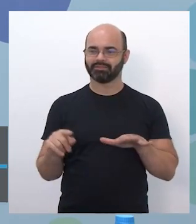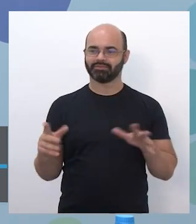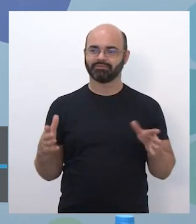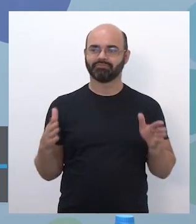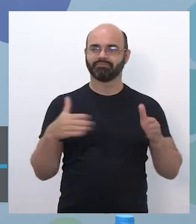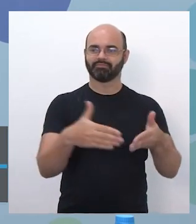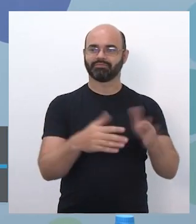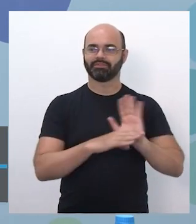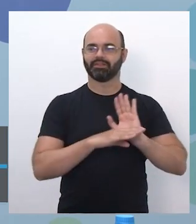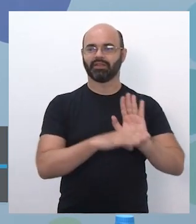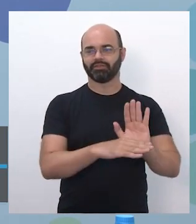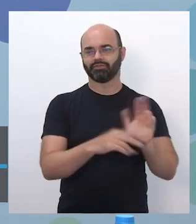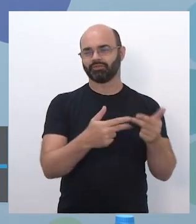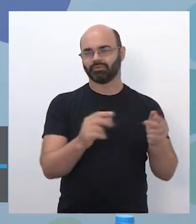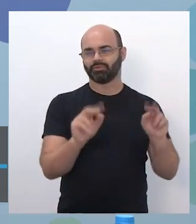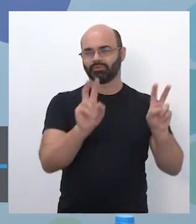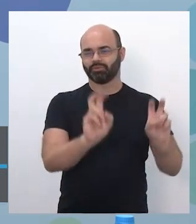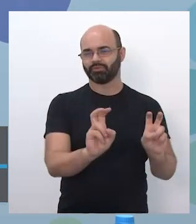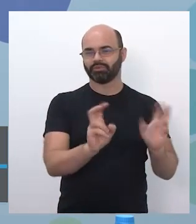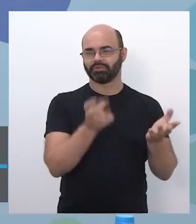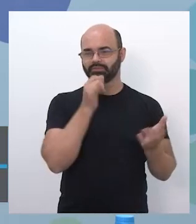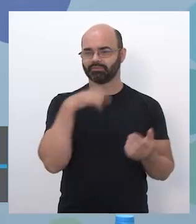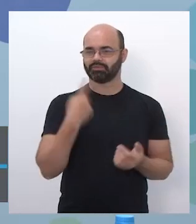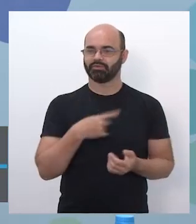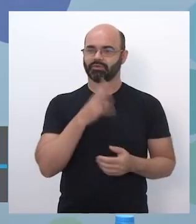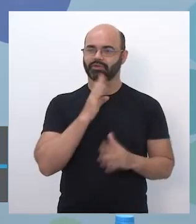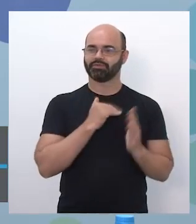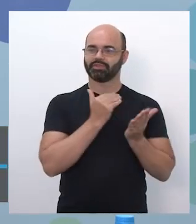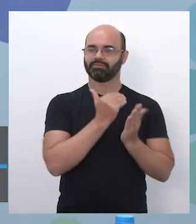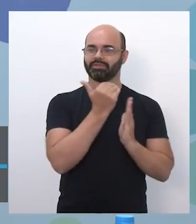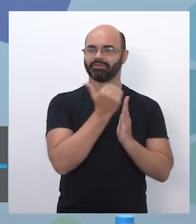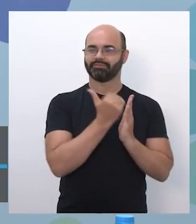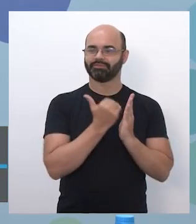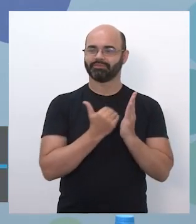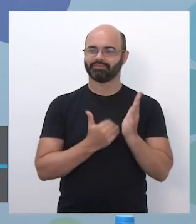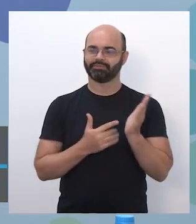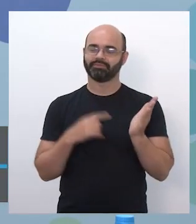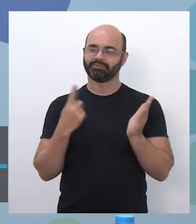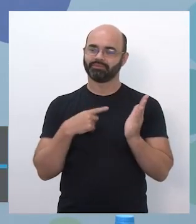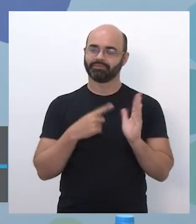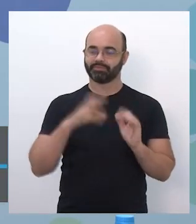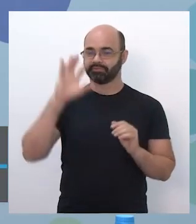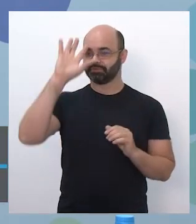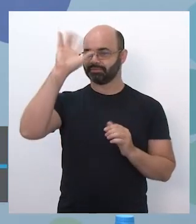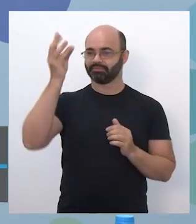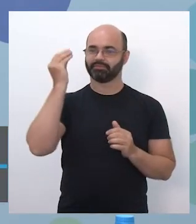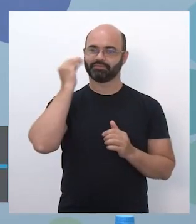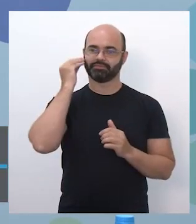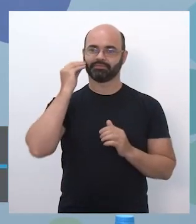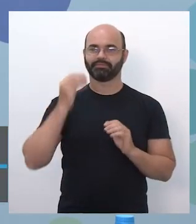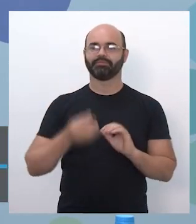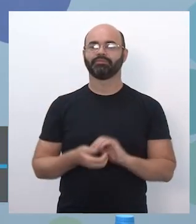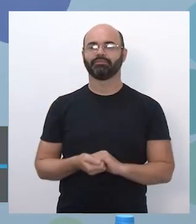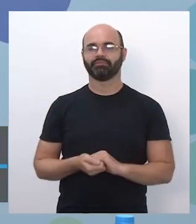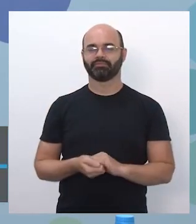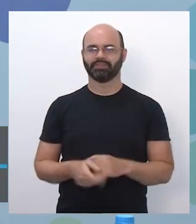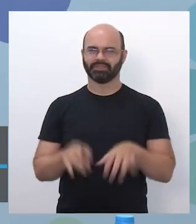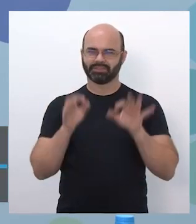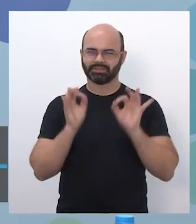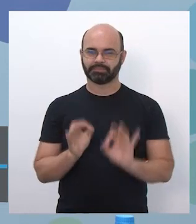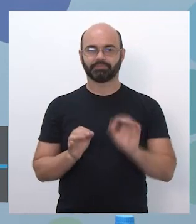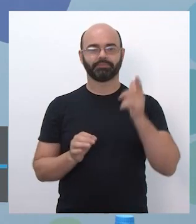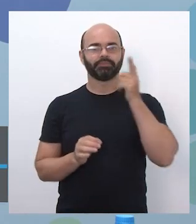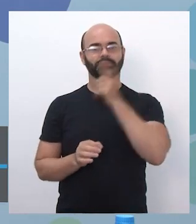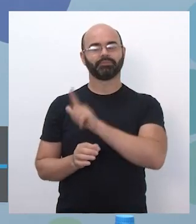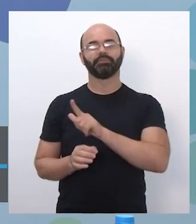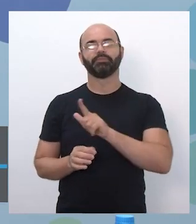do nosso conhecimento sistematizado para que possam ser solucionados de um jeito certeiro e acertivo.